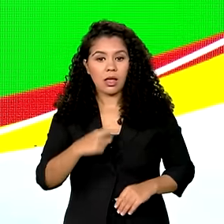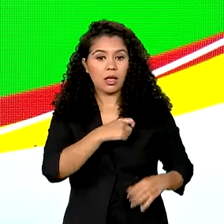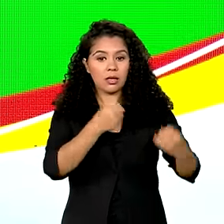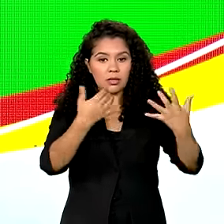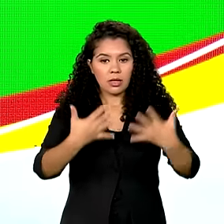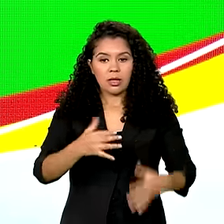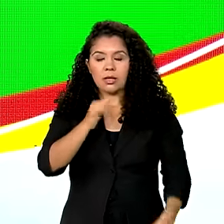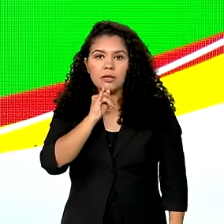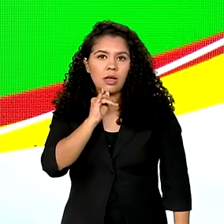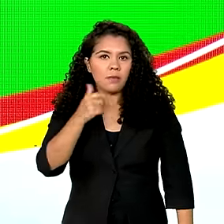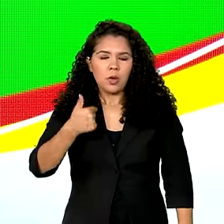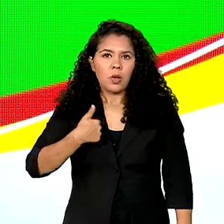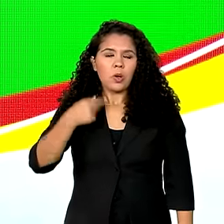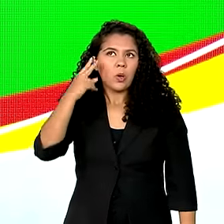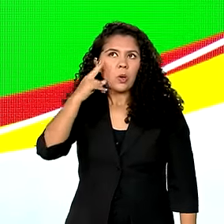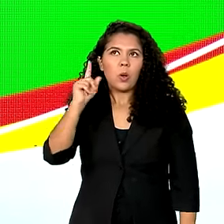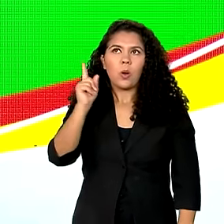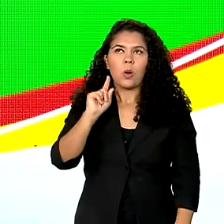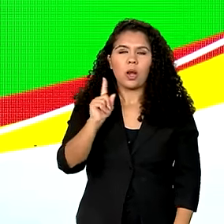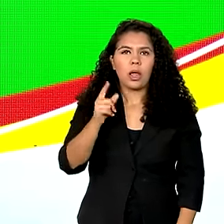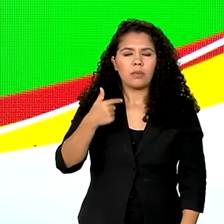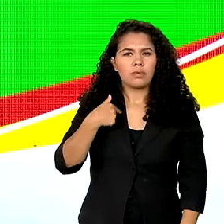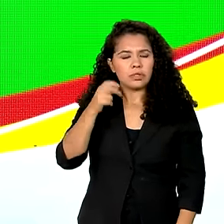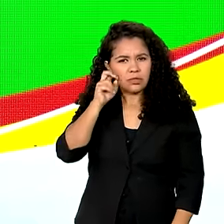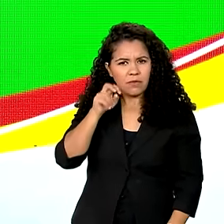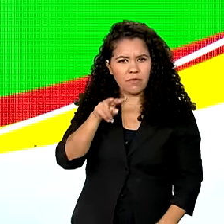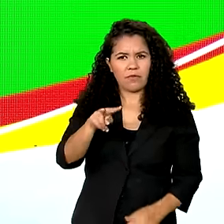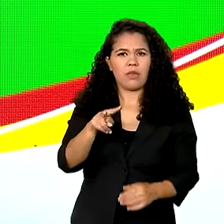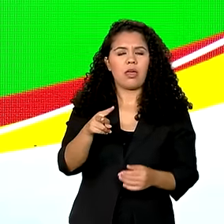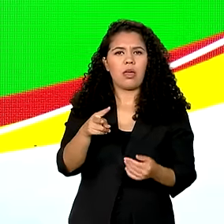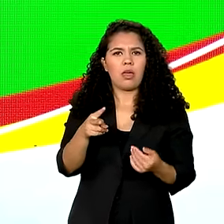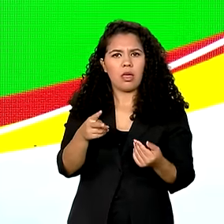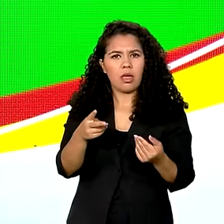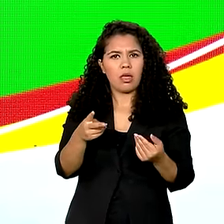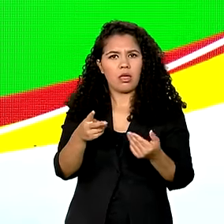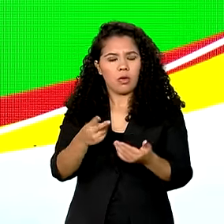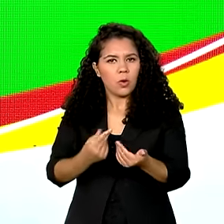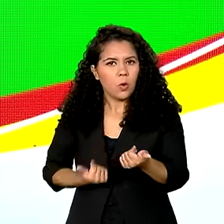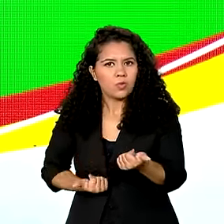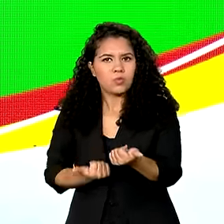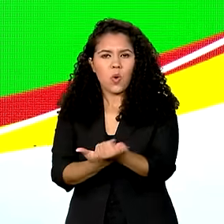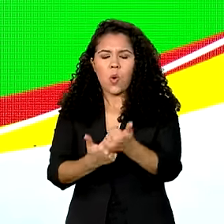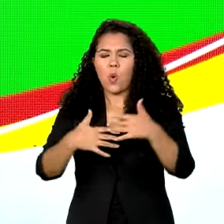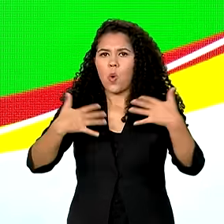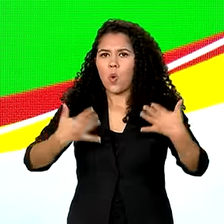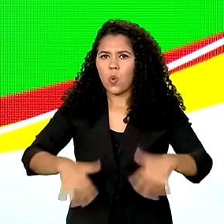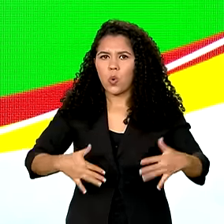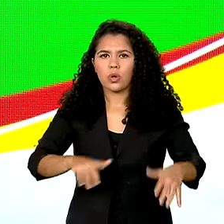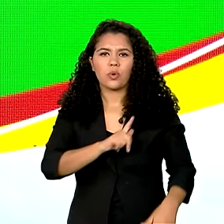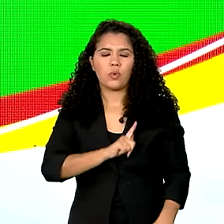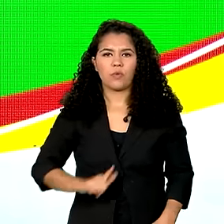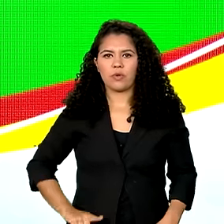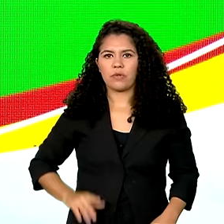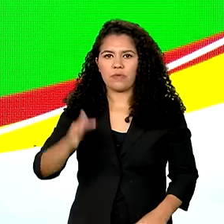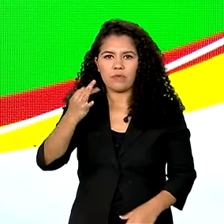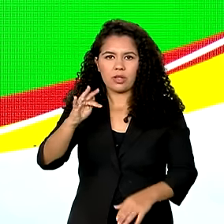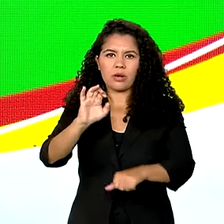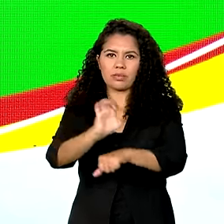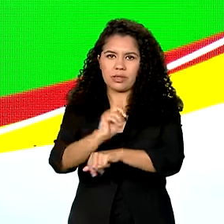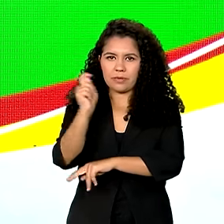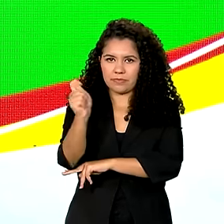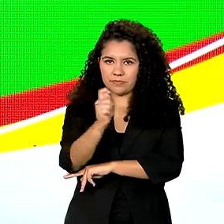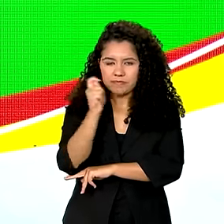exemplo, não lembro, na minha curta carreira, de ter visto uma recuperação e uma ajuda tão ampla como o governo federal tem feito ao Rio Grande do Sul.